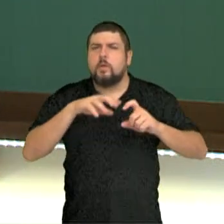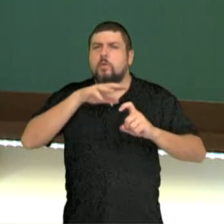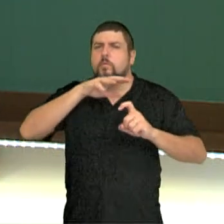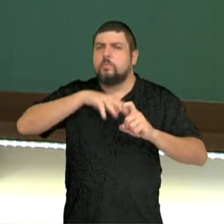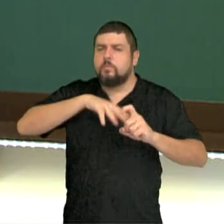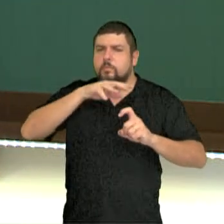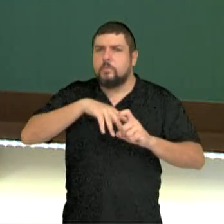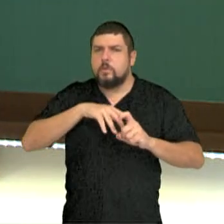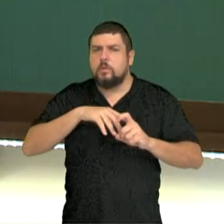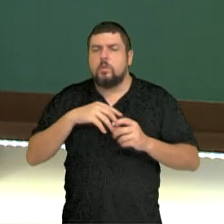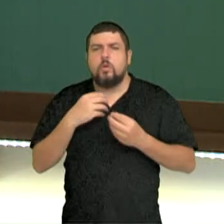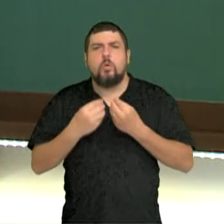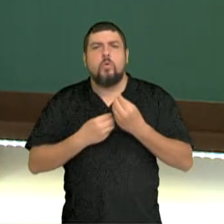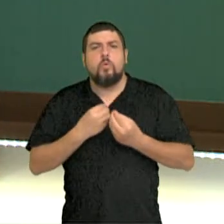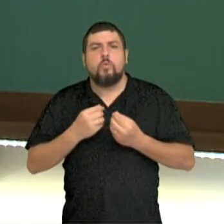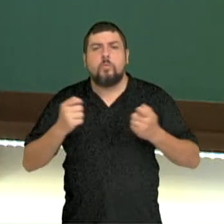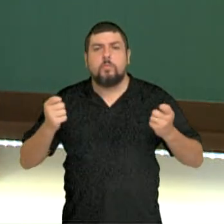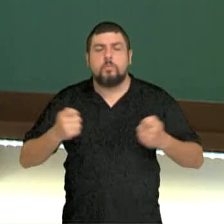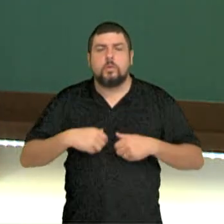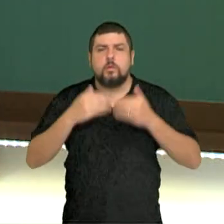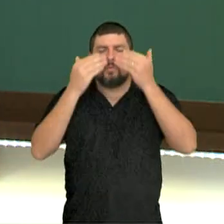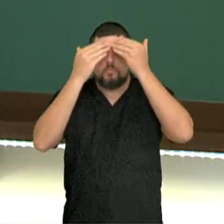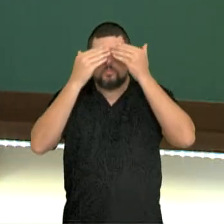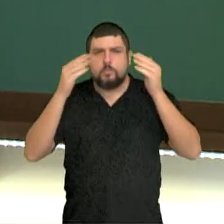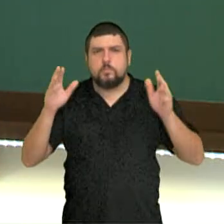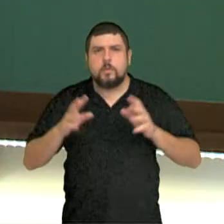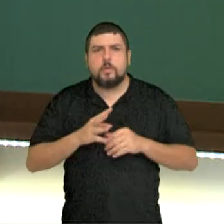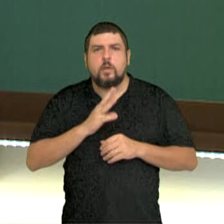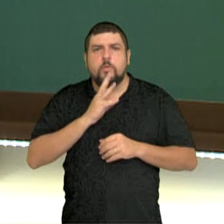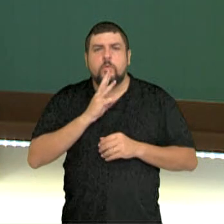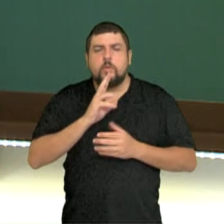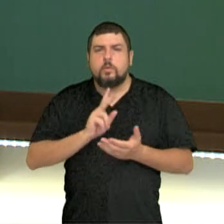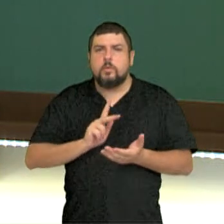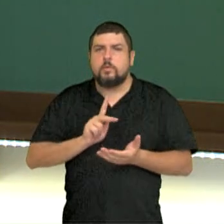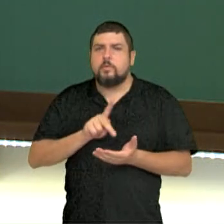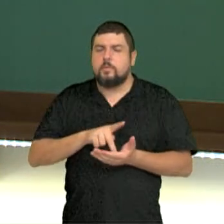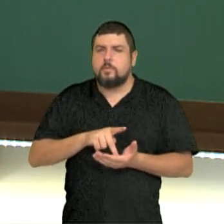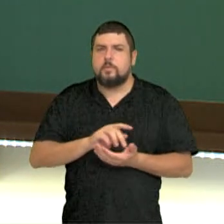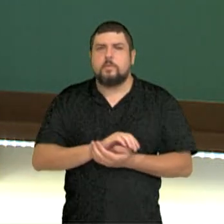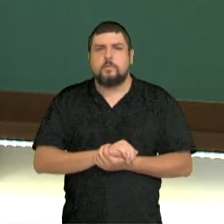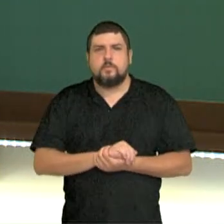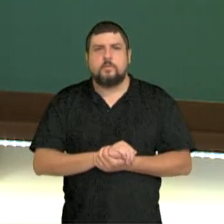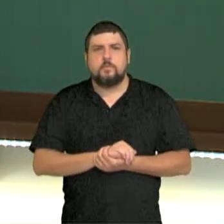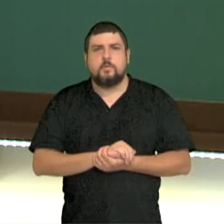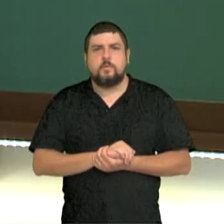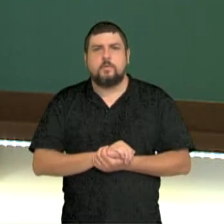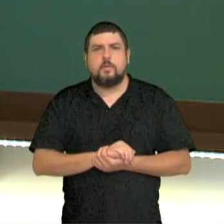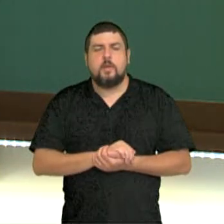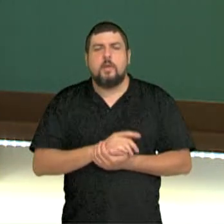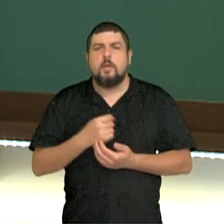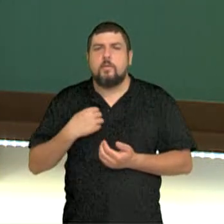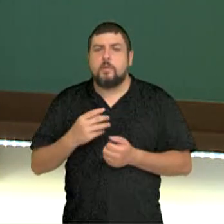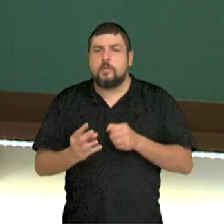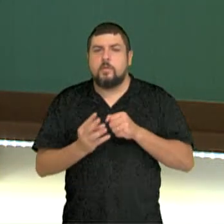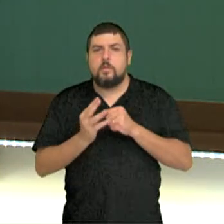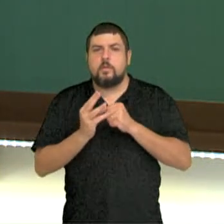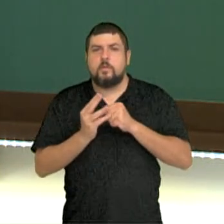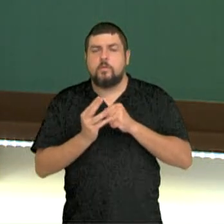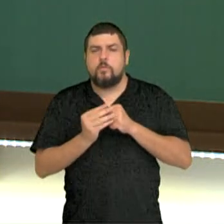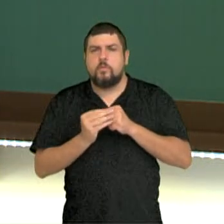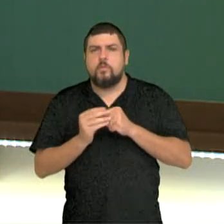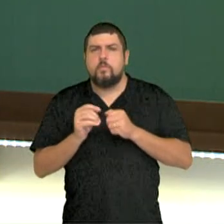nos leva, por exemplo, a conhecer melhor a nossa realidade, que, no fundo, no fundo, é um conhecimento